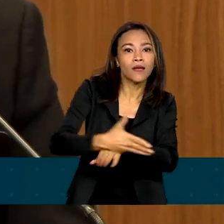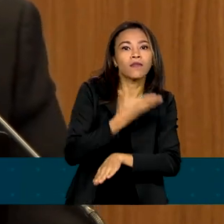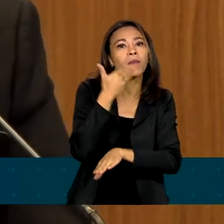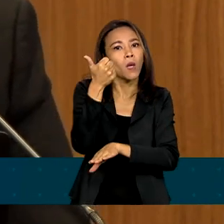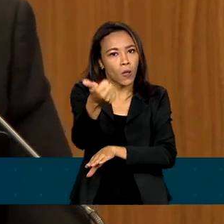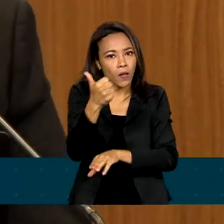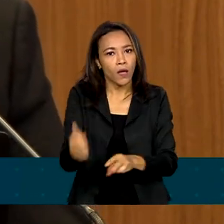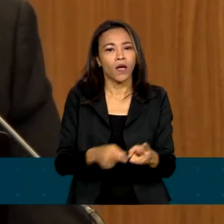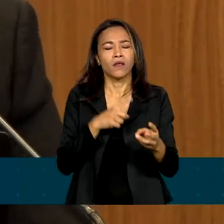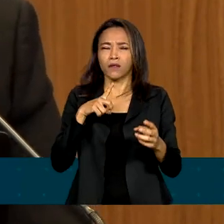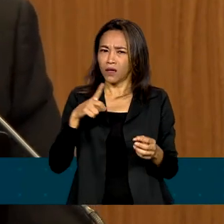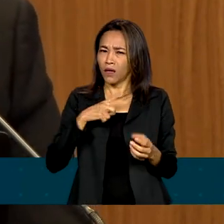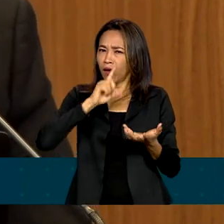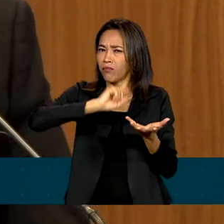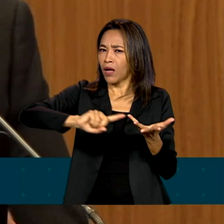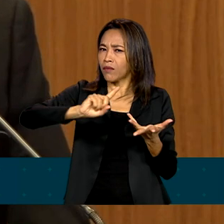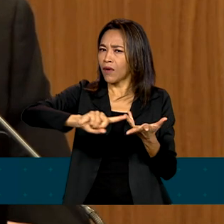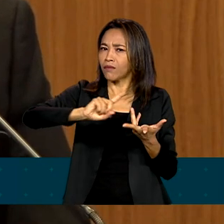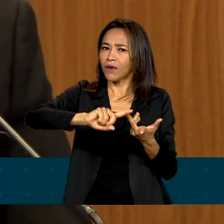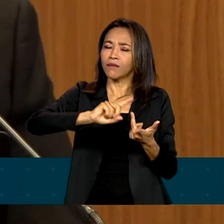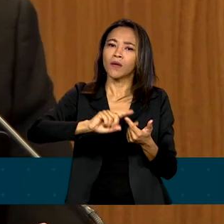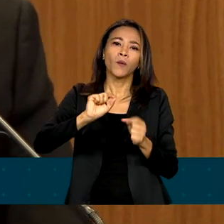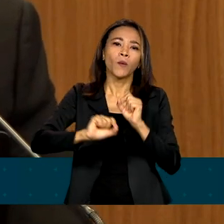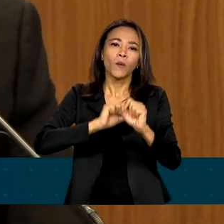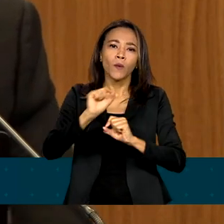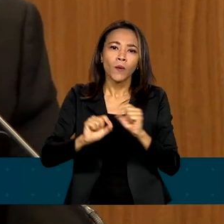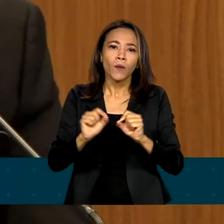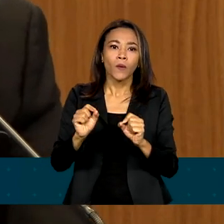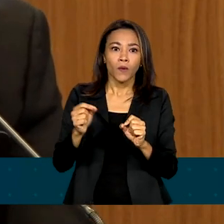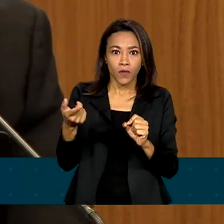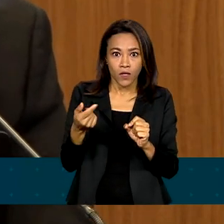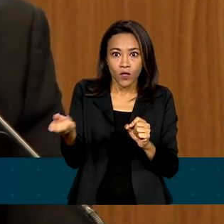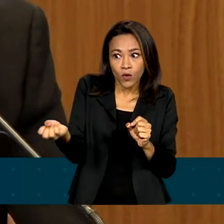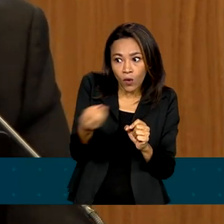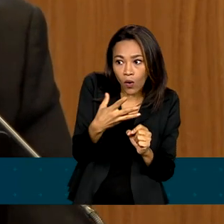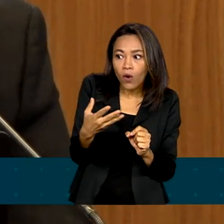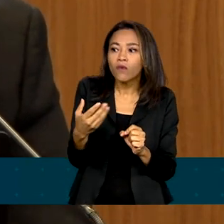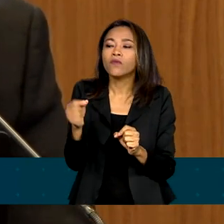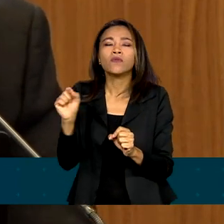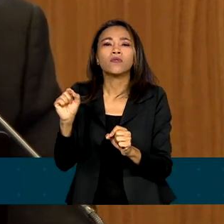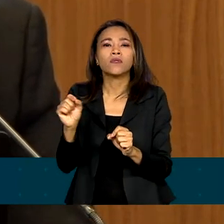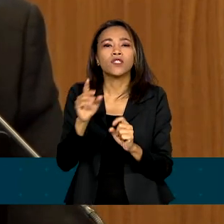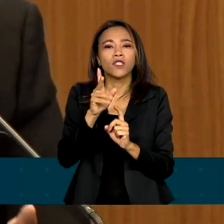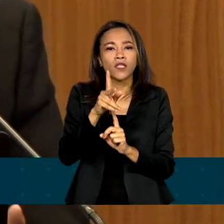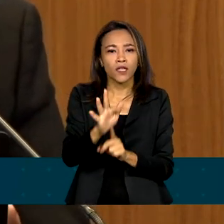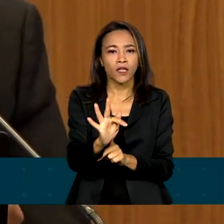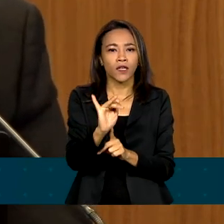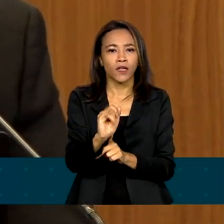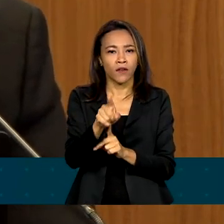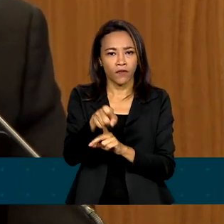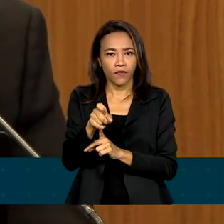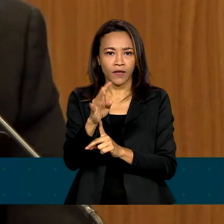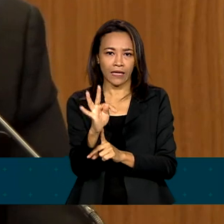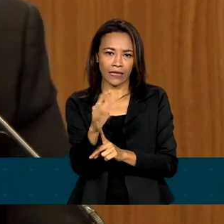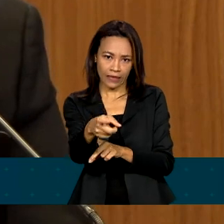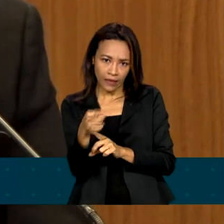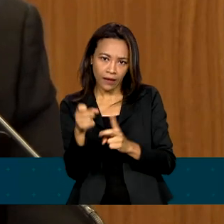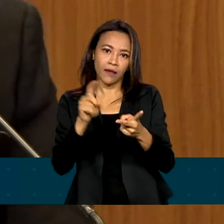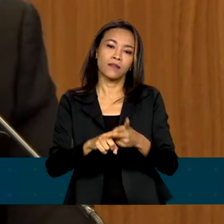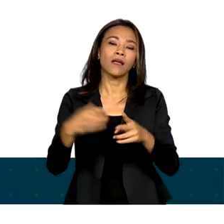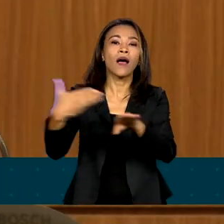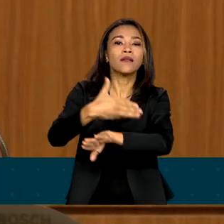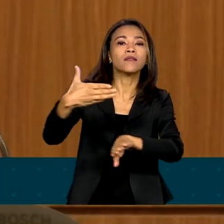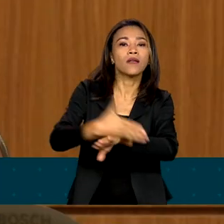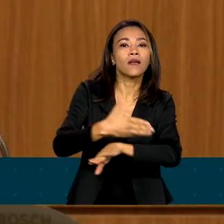um potencial muito grande de entrada de novos provedores de serviço, entrada de fintechs, democratizando o acesso ao